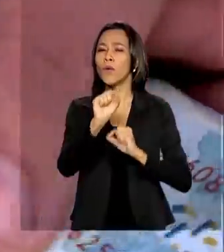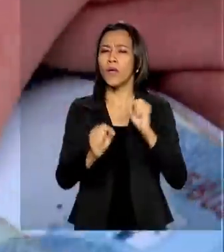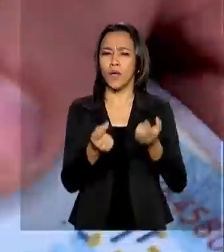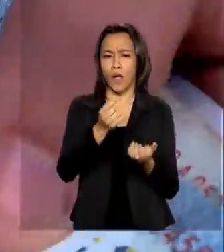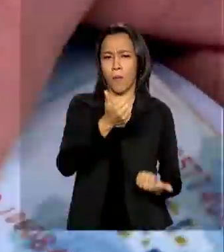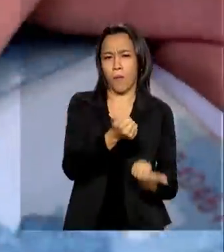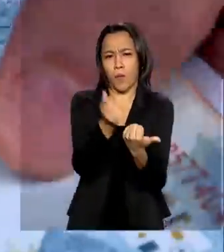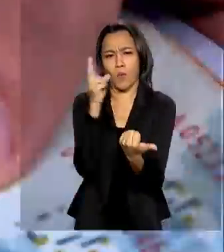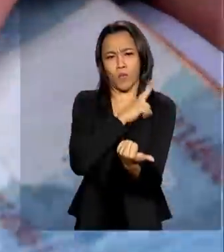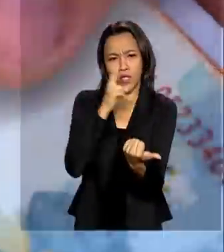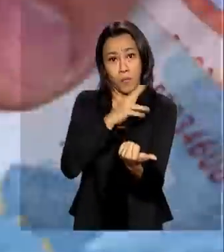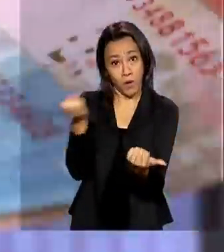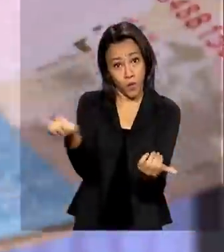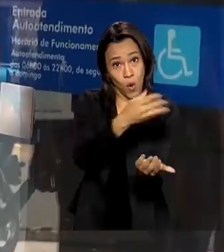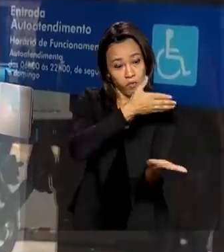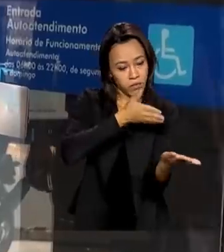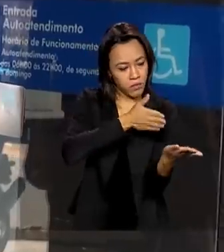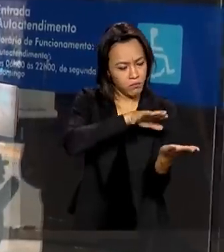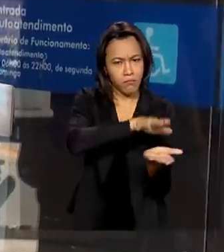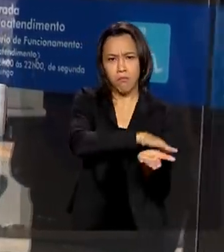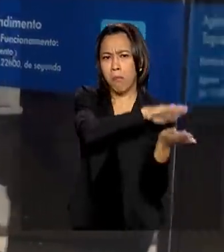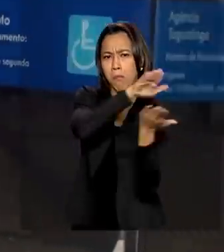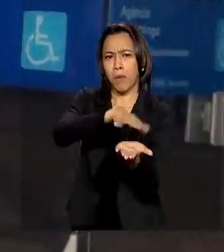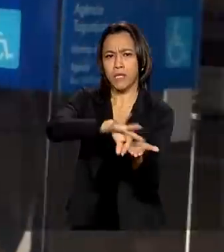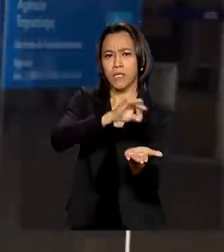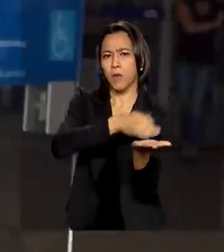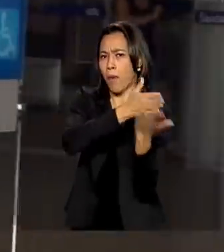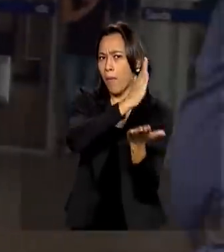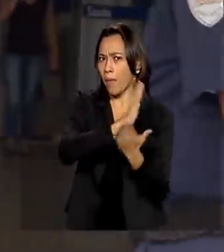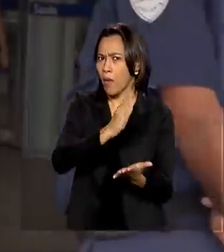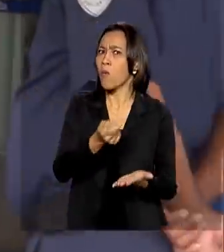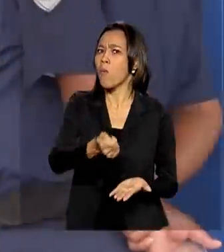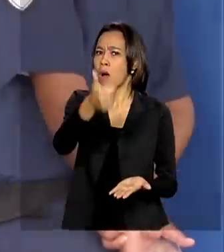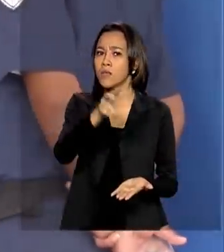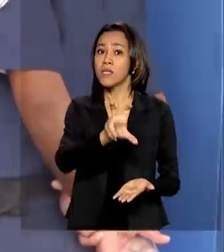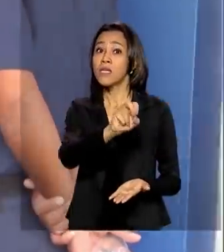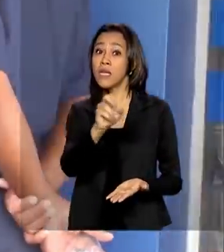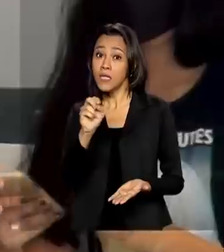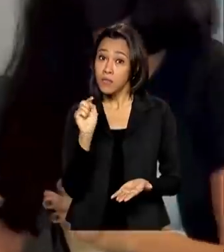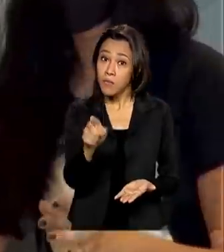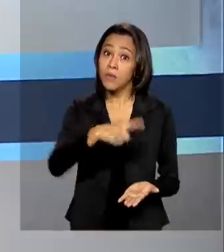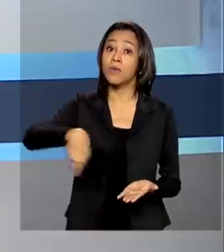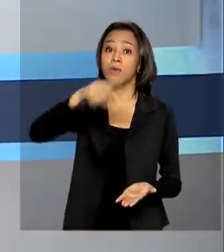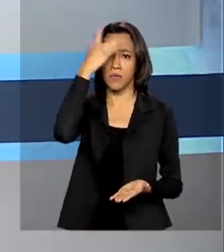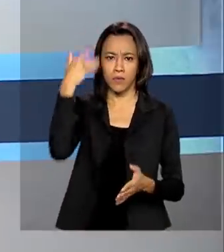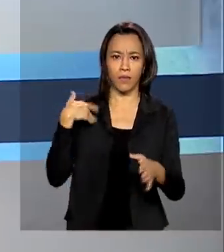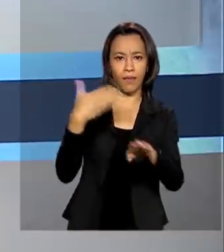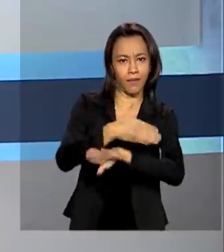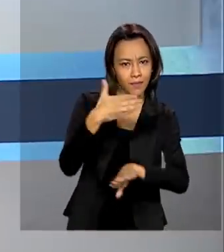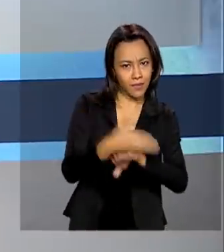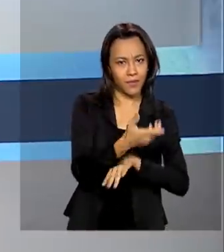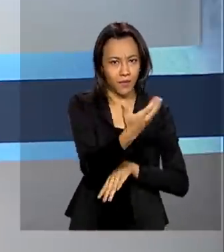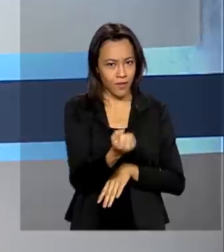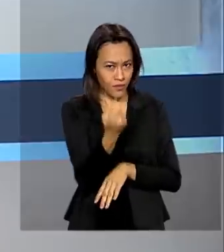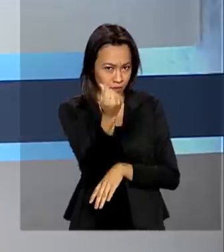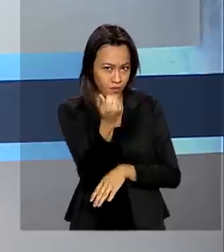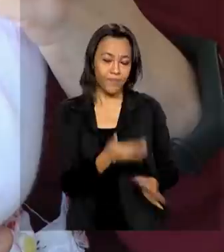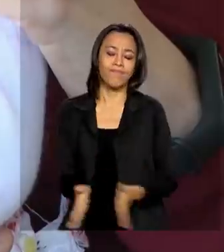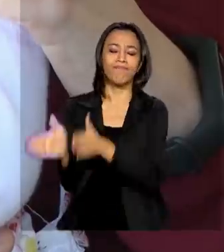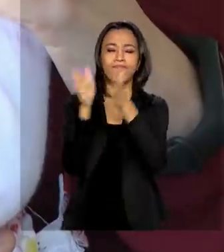para novos aprovados. São quase 500 mil pessoas que vão ter acesso ao benefício. E veja também,